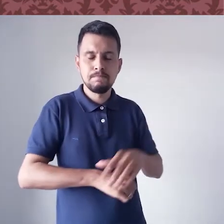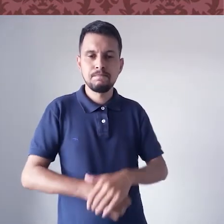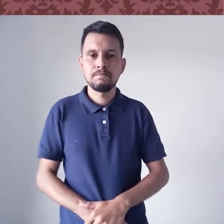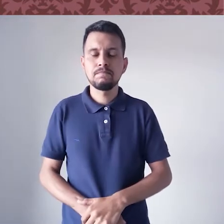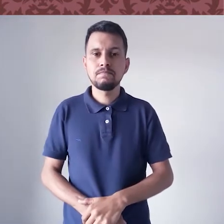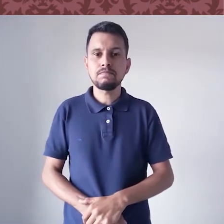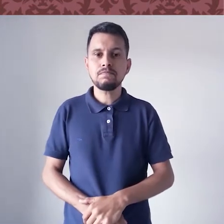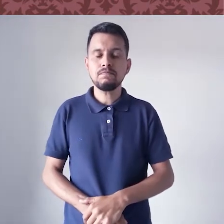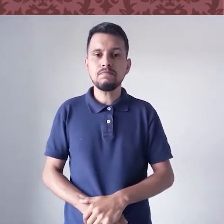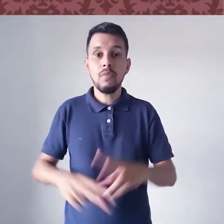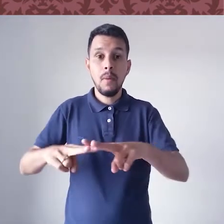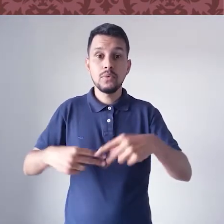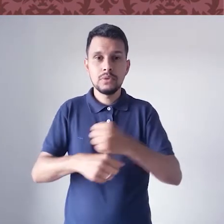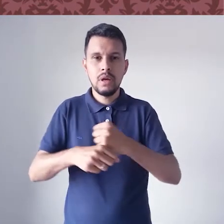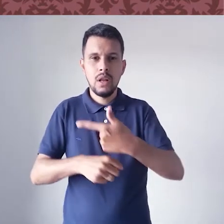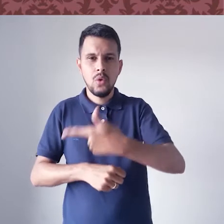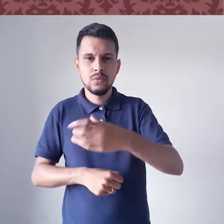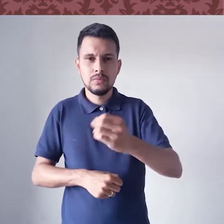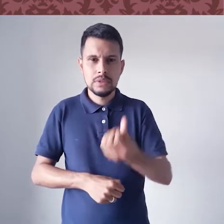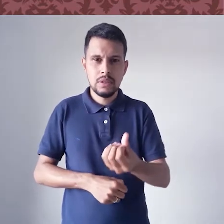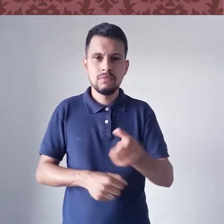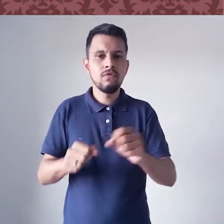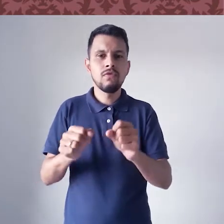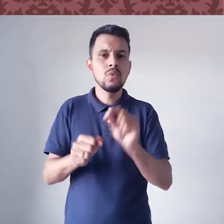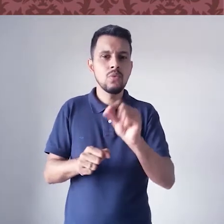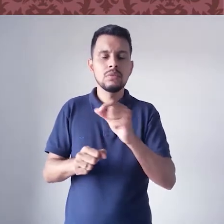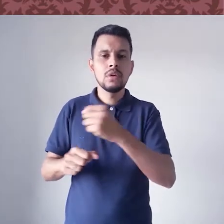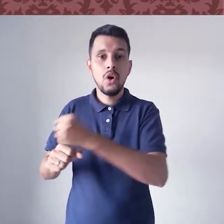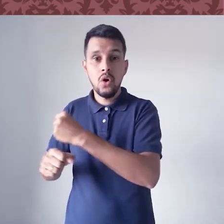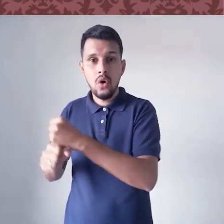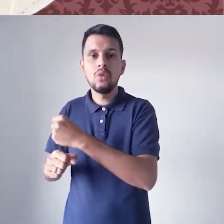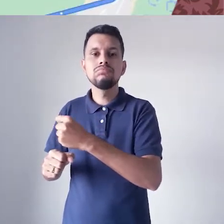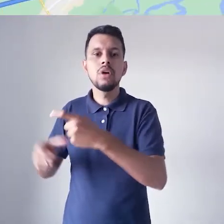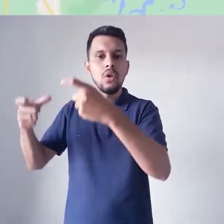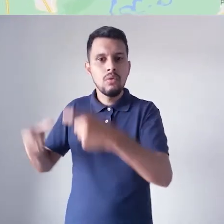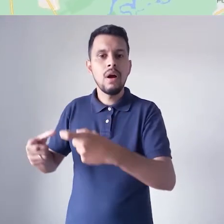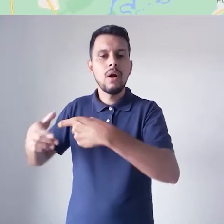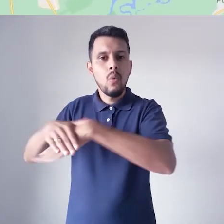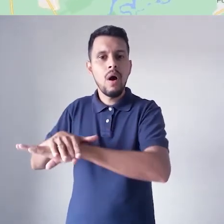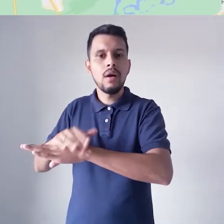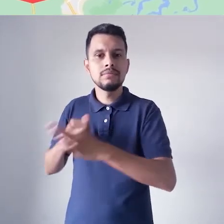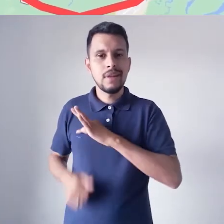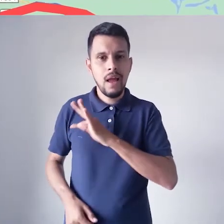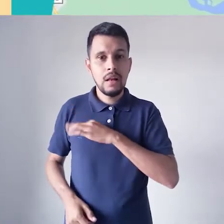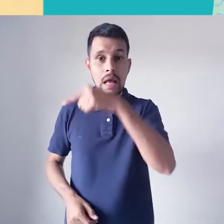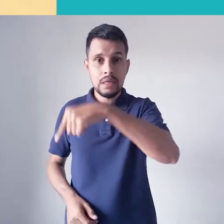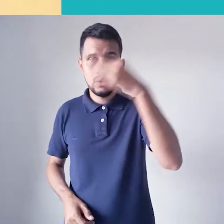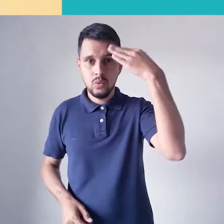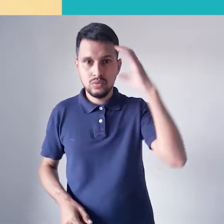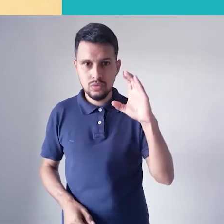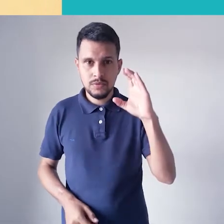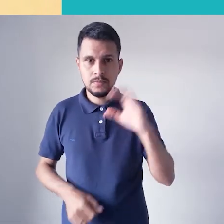lá. Então, em 2006, foi criada a reserva técnica aqui, em